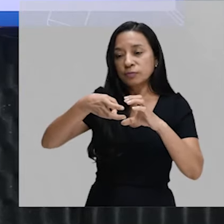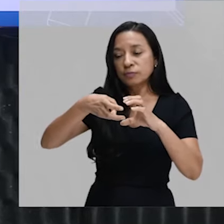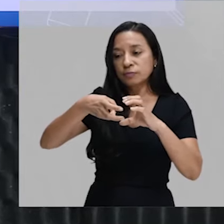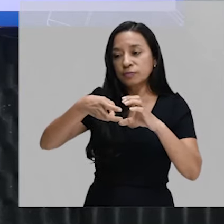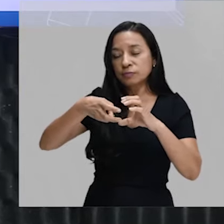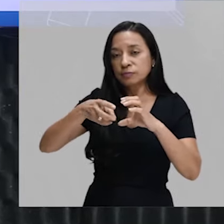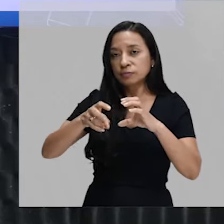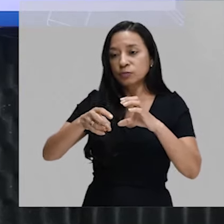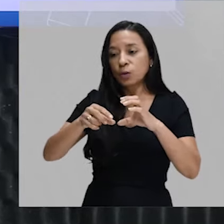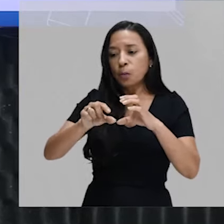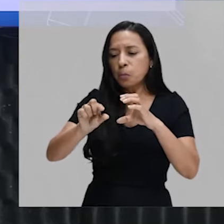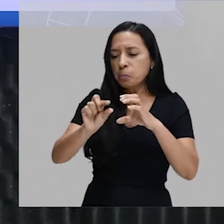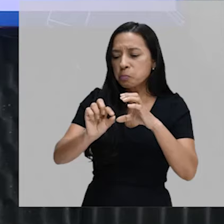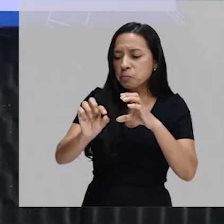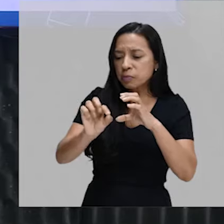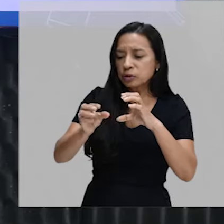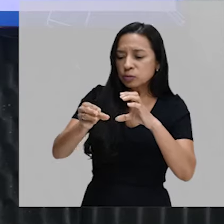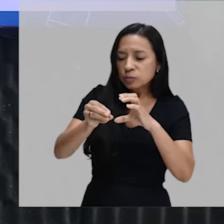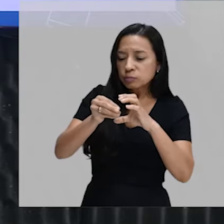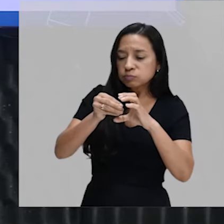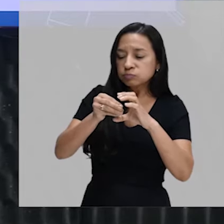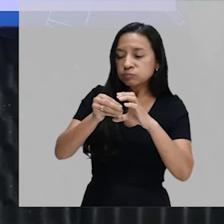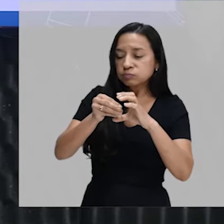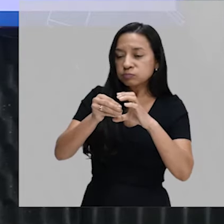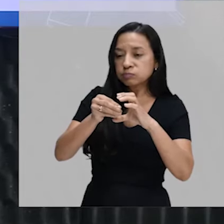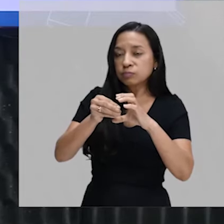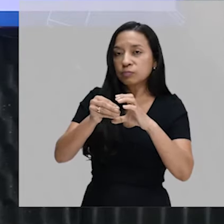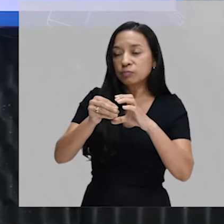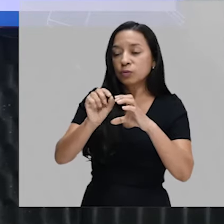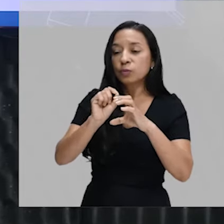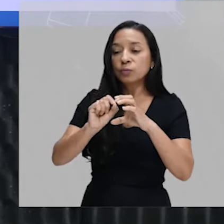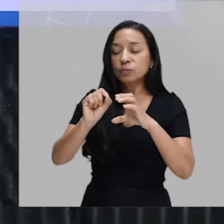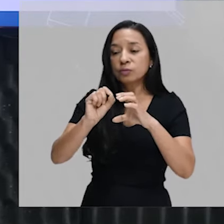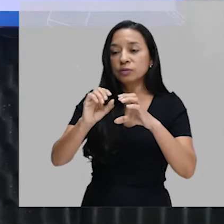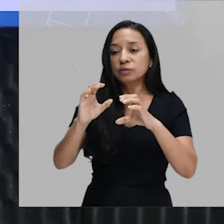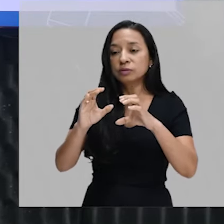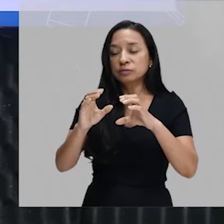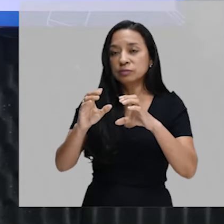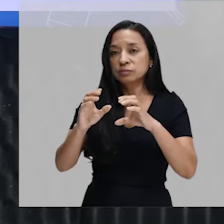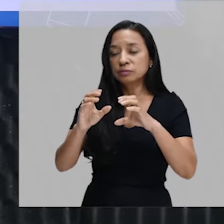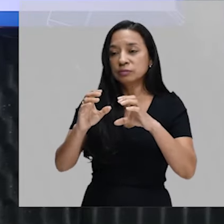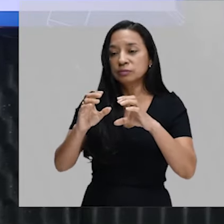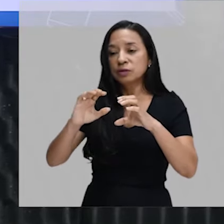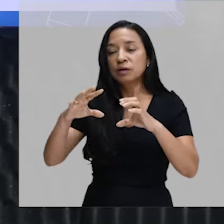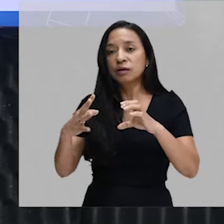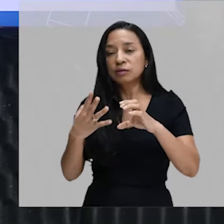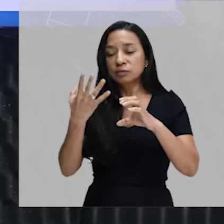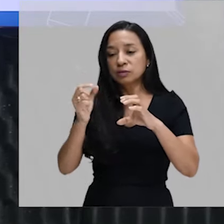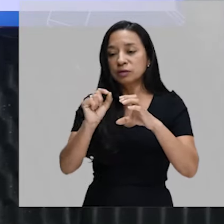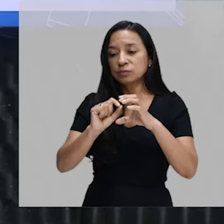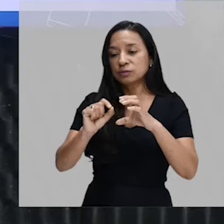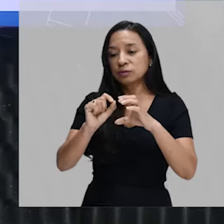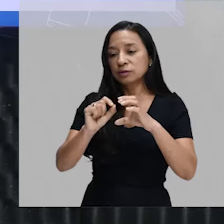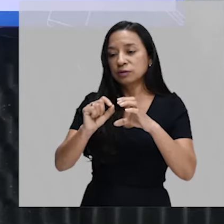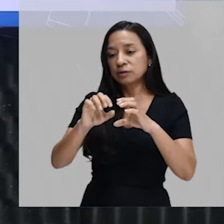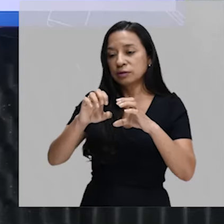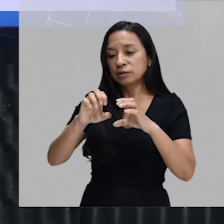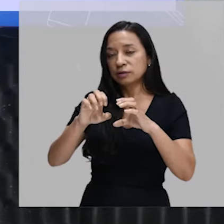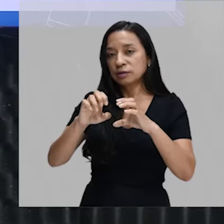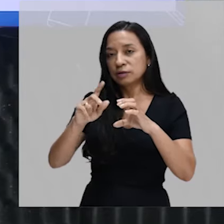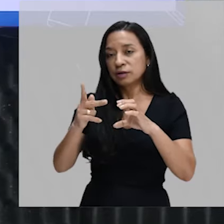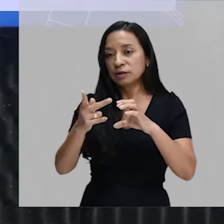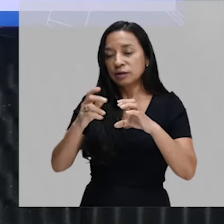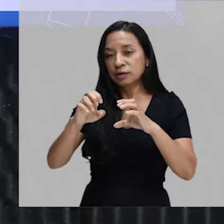fora, que é uma partícula externa, aí ela vai fazer a função heterofágica. O termo